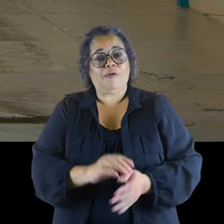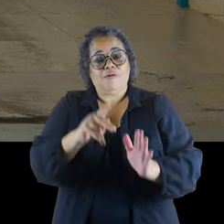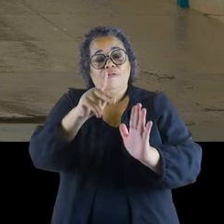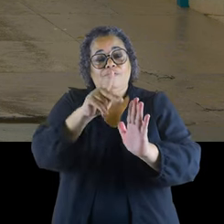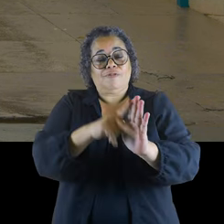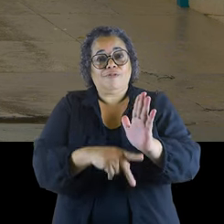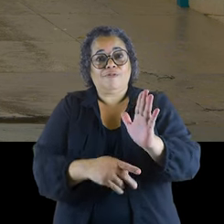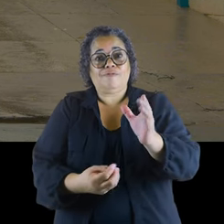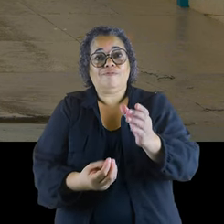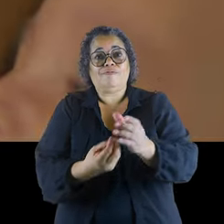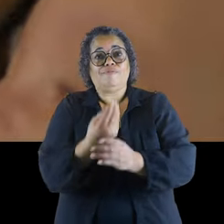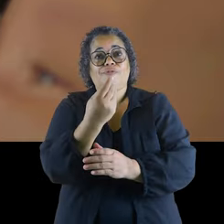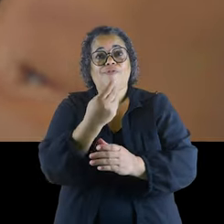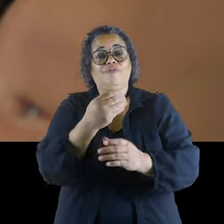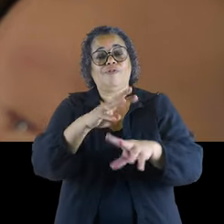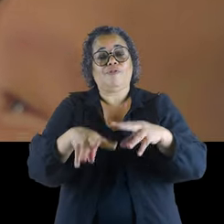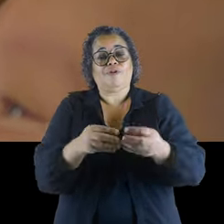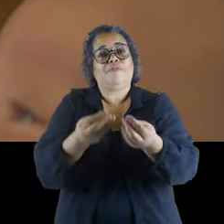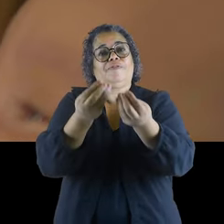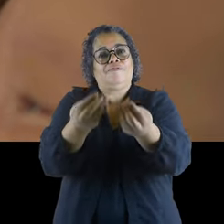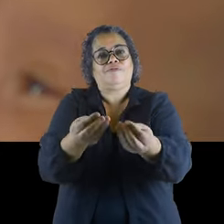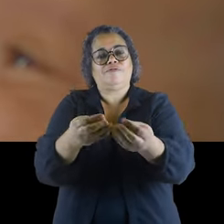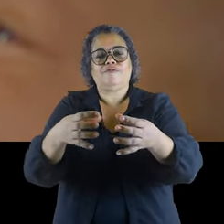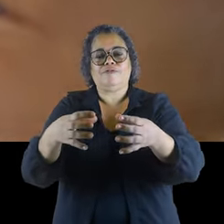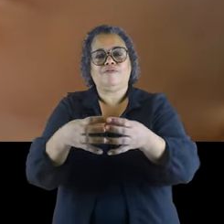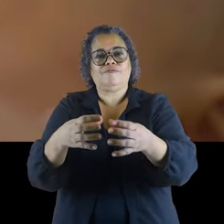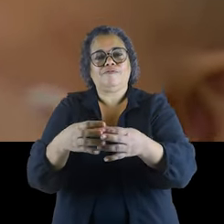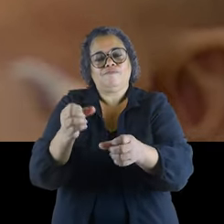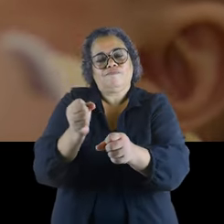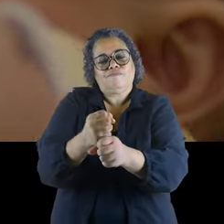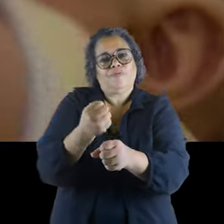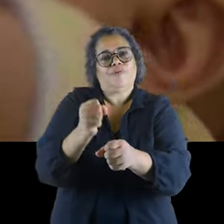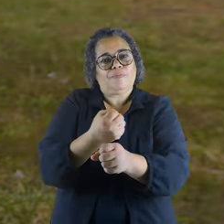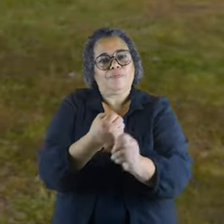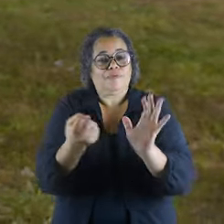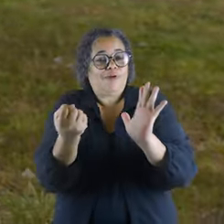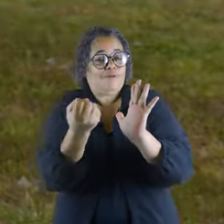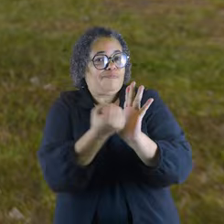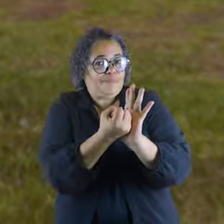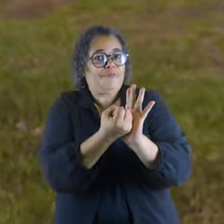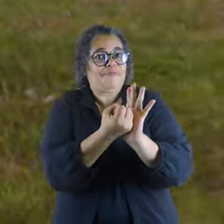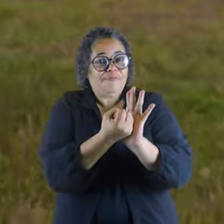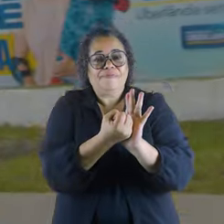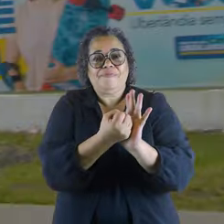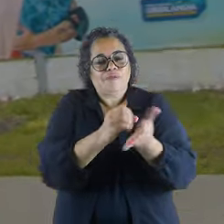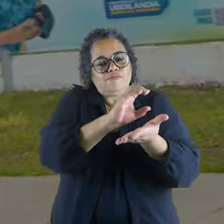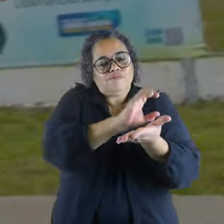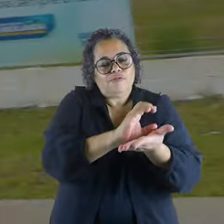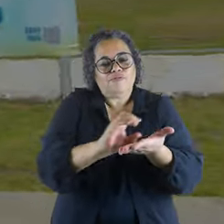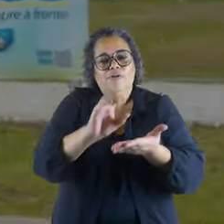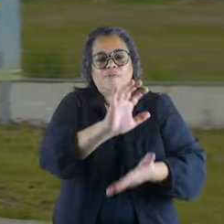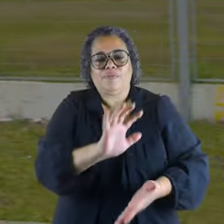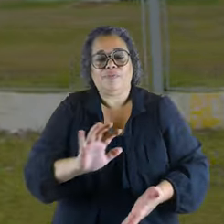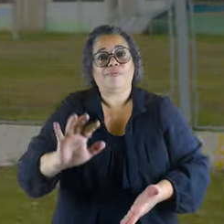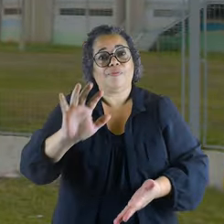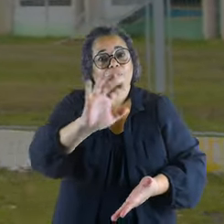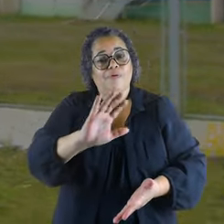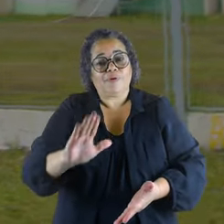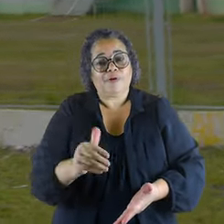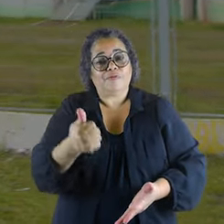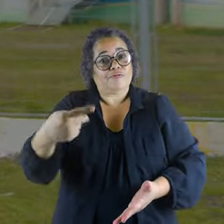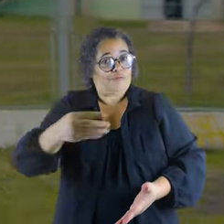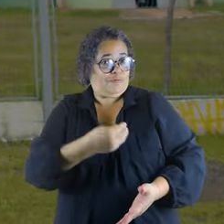isso criou o É Pra Você, o maior conjunto de ações e obras da história, com investimentos em várias áreas para